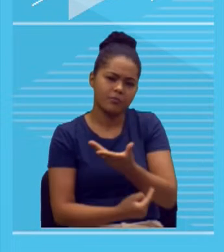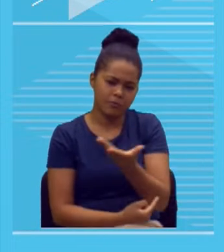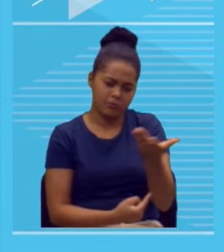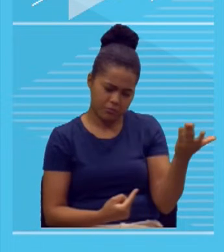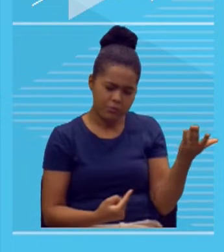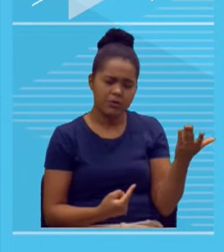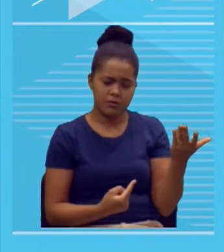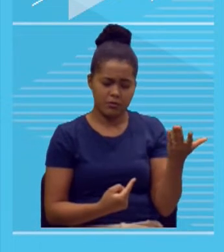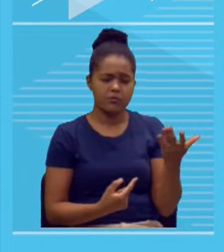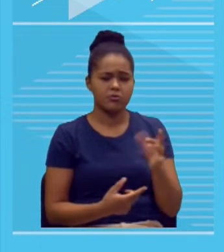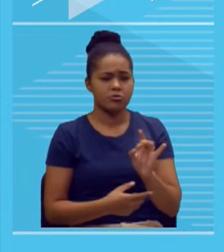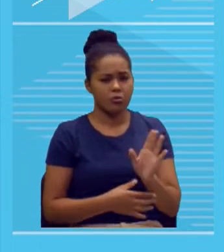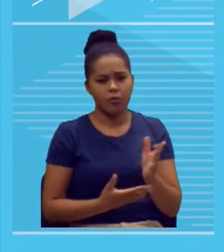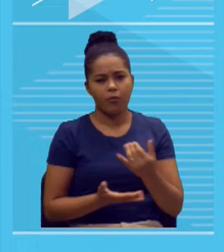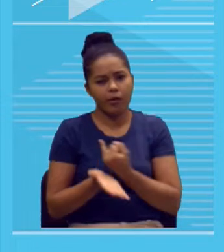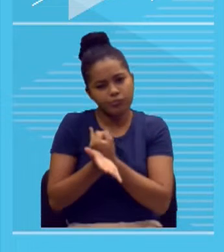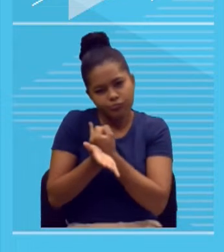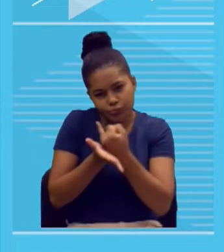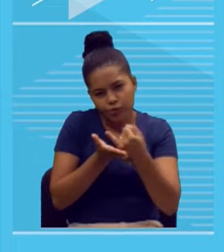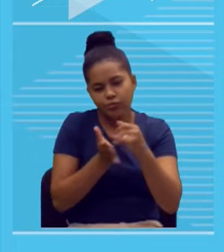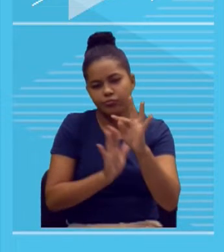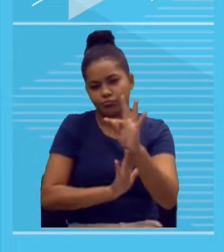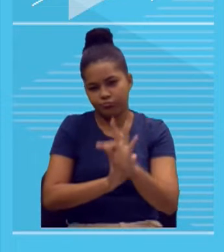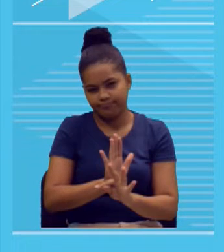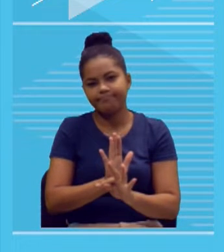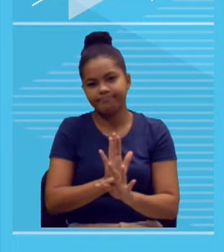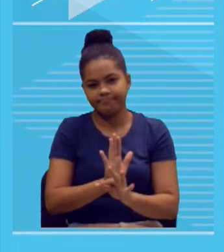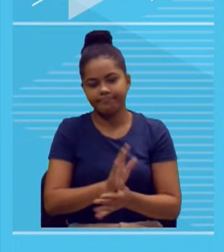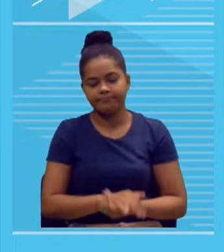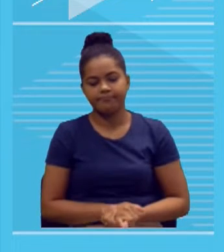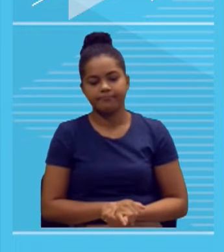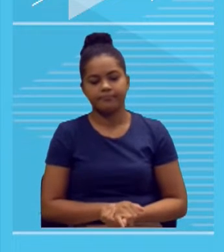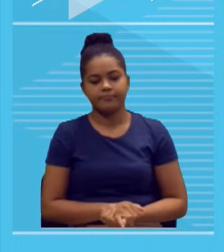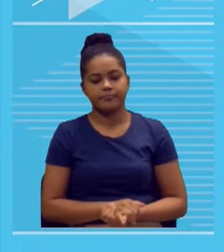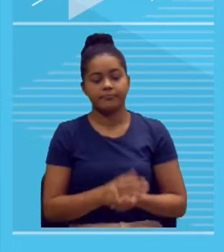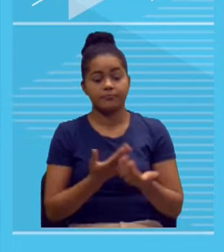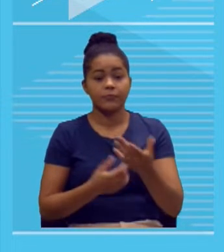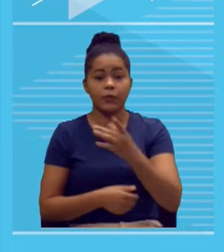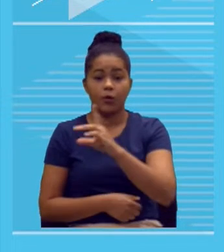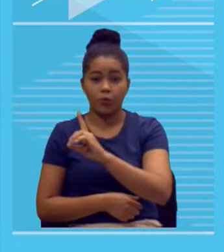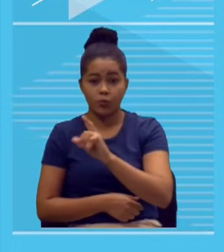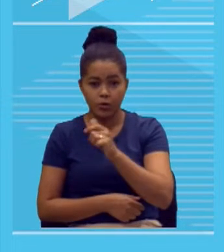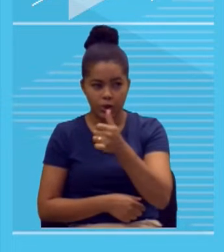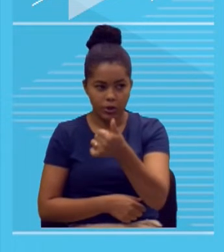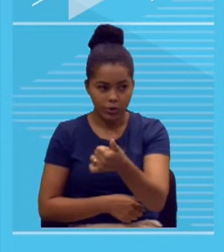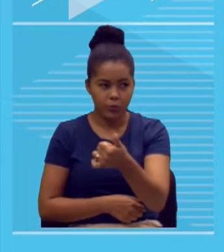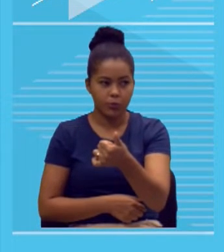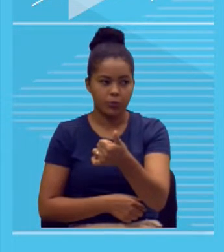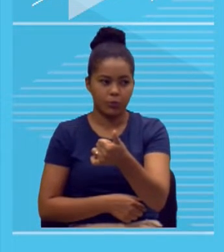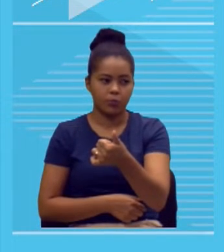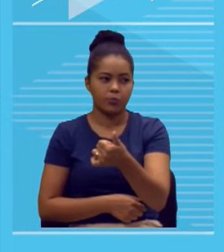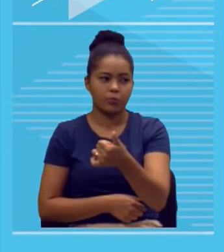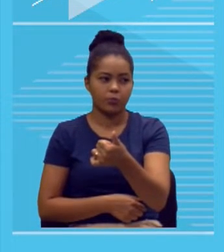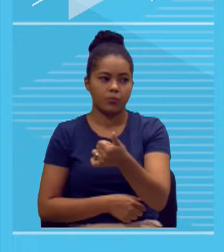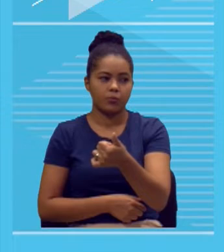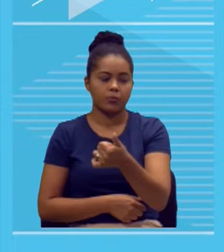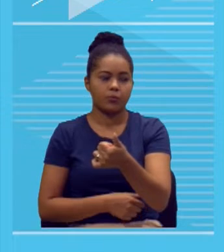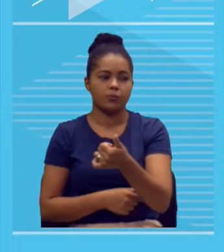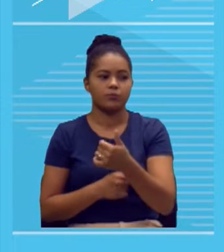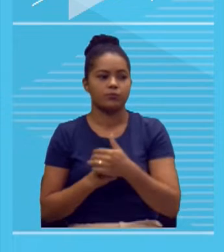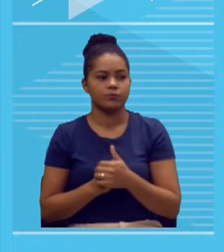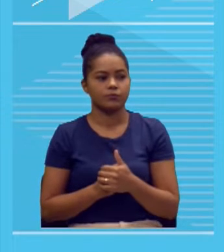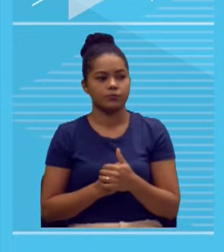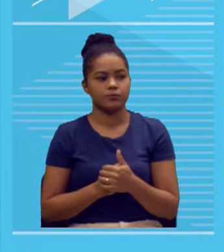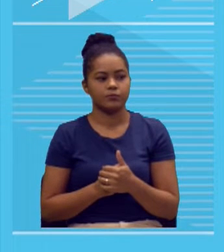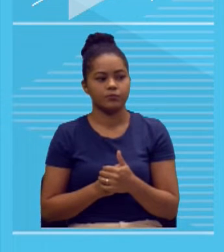seria a introdução. Então, o desenvolvimento 1, que eu posso chamar tranquilamente desenvolvimento 1, é onde